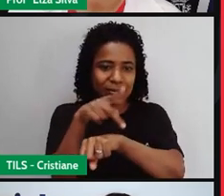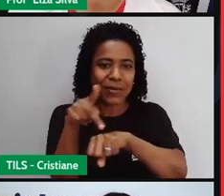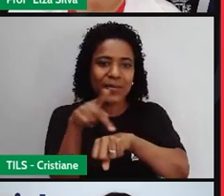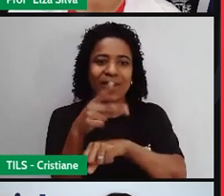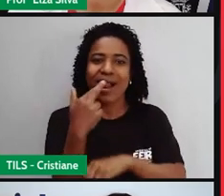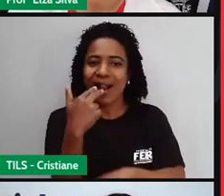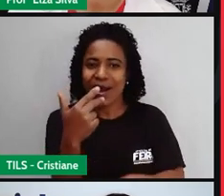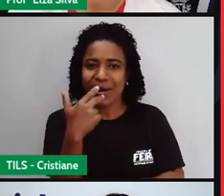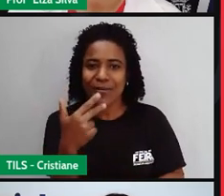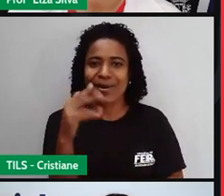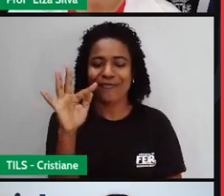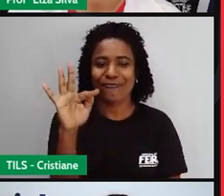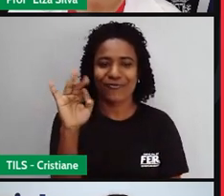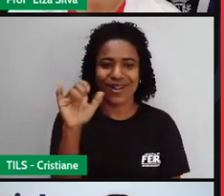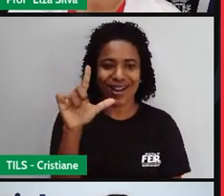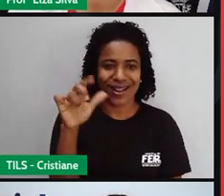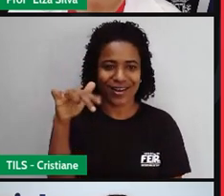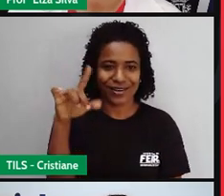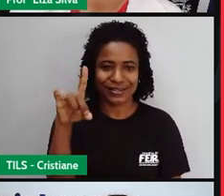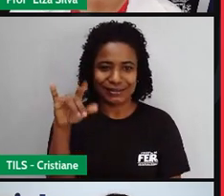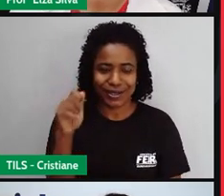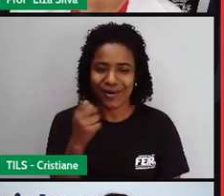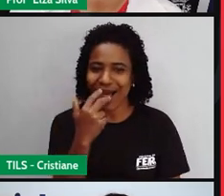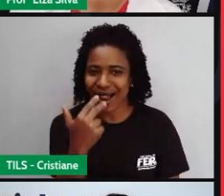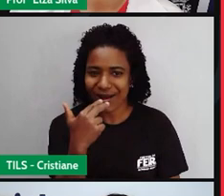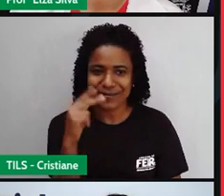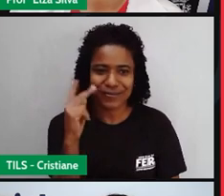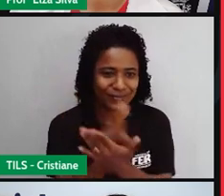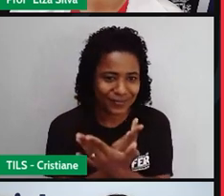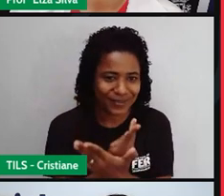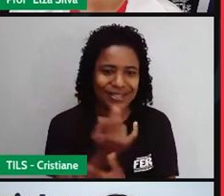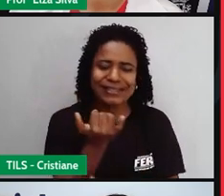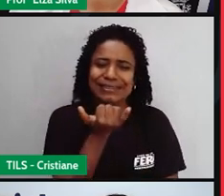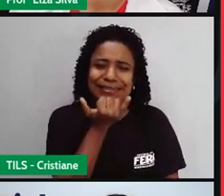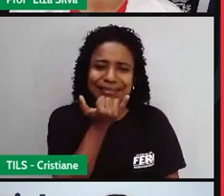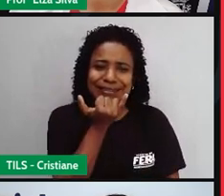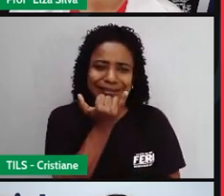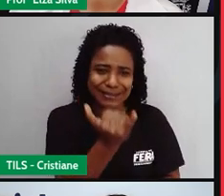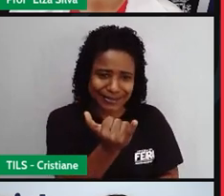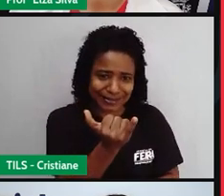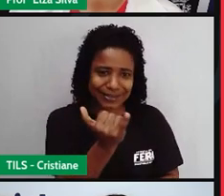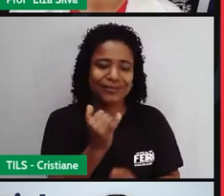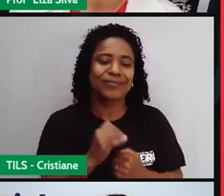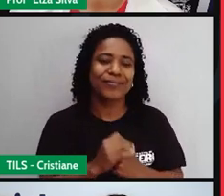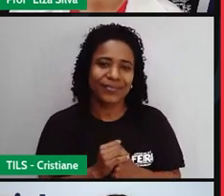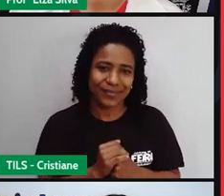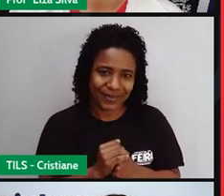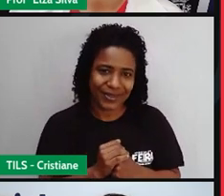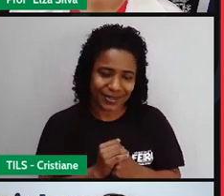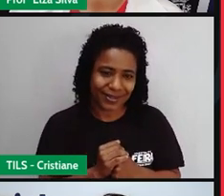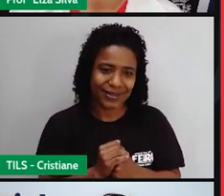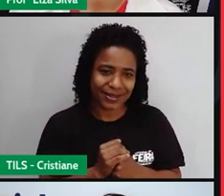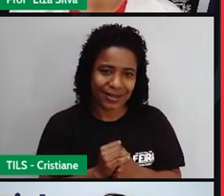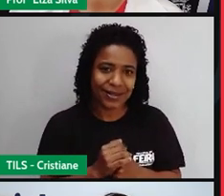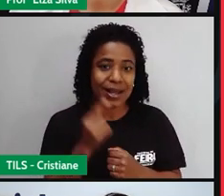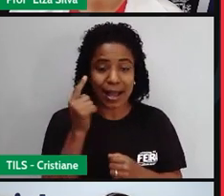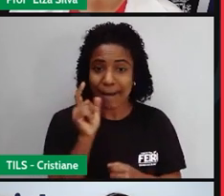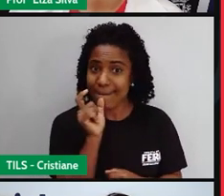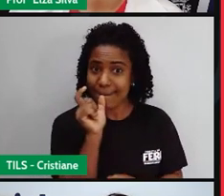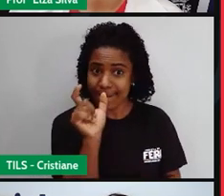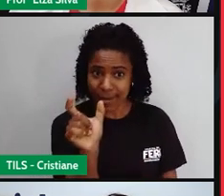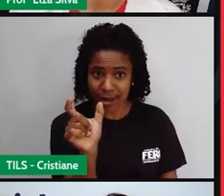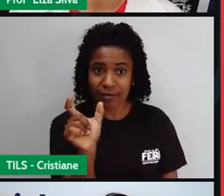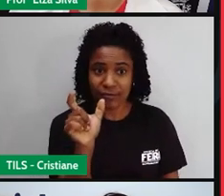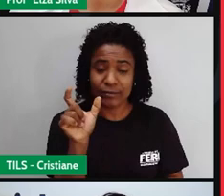me perdoem aí se eu cometer algum erro de acento ou até de entonação, tá? Então,